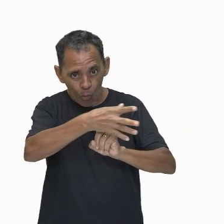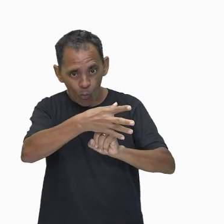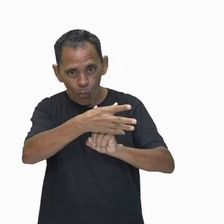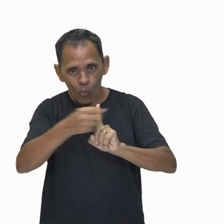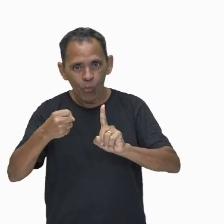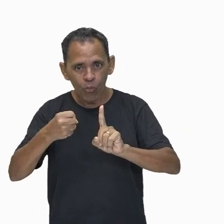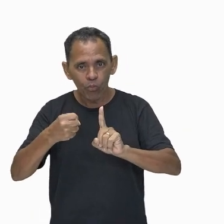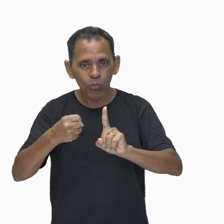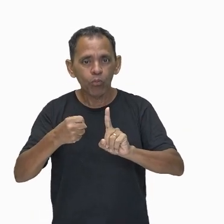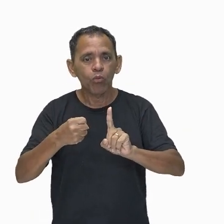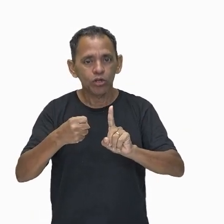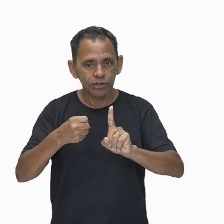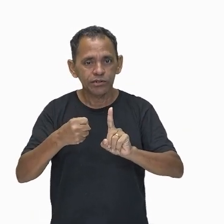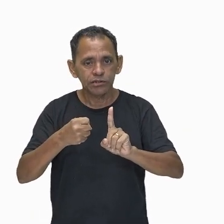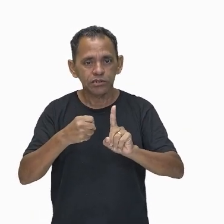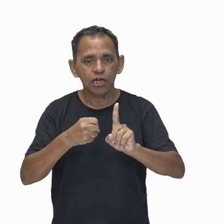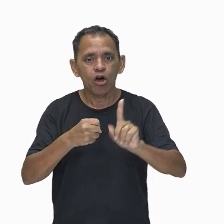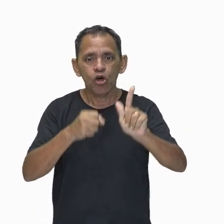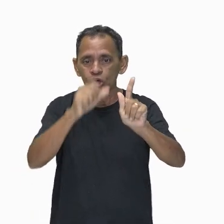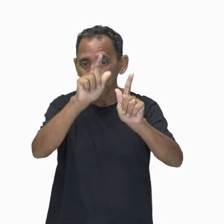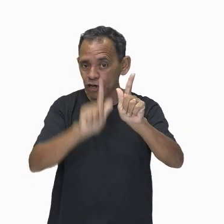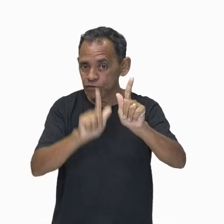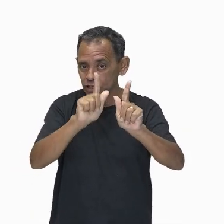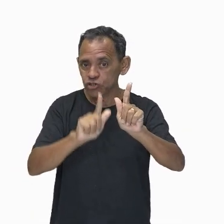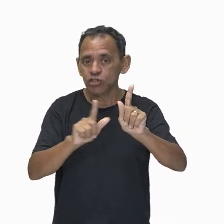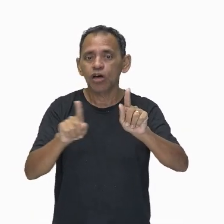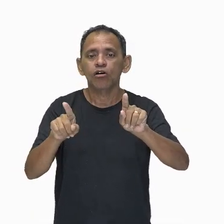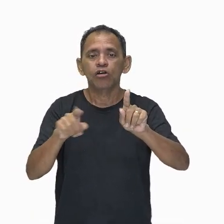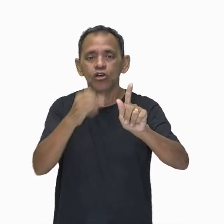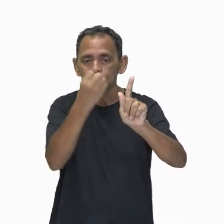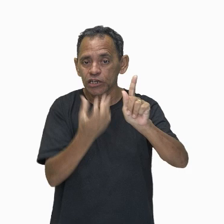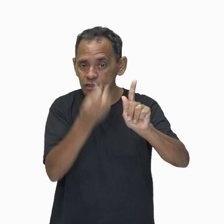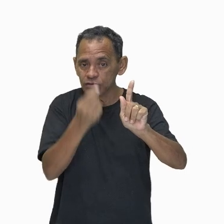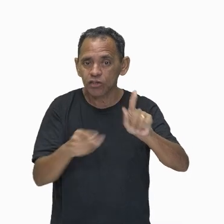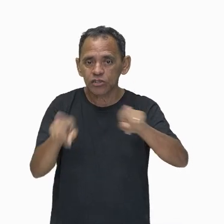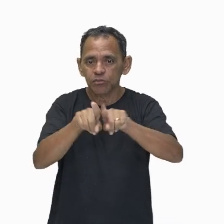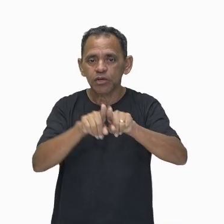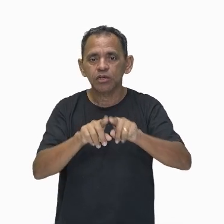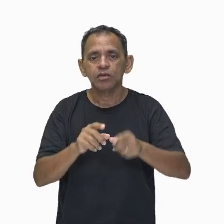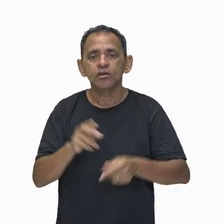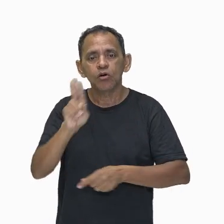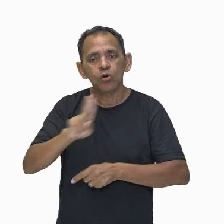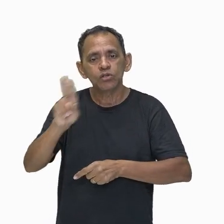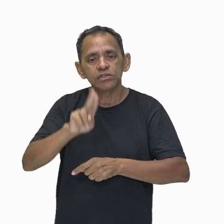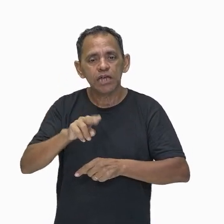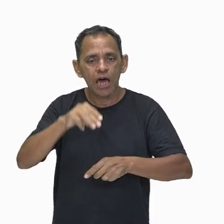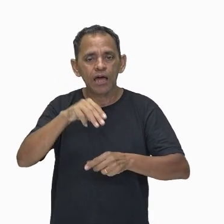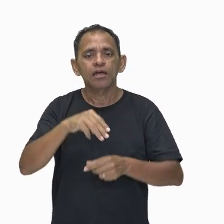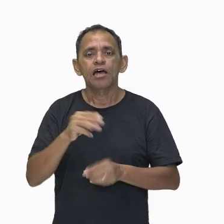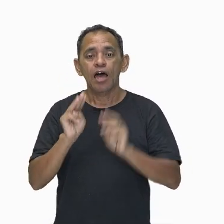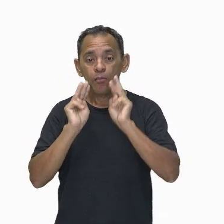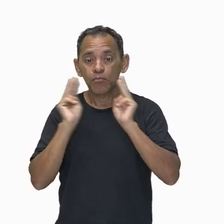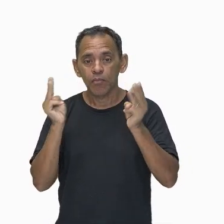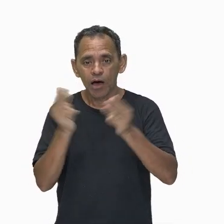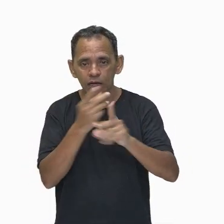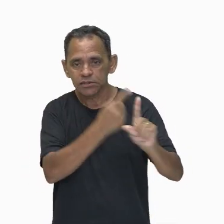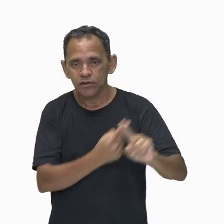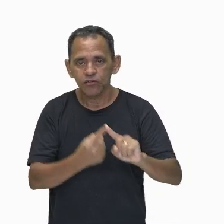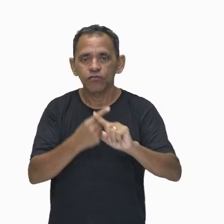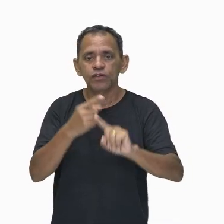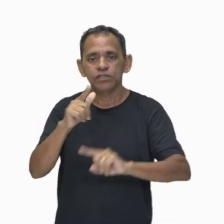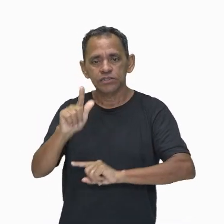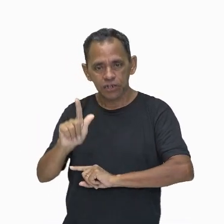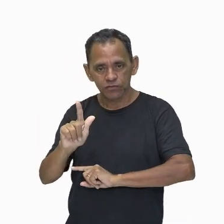calcularmos a energia potencial gravitacional, você vai pegar a massa do corpo, multiplicar pela aceleração da gravidade